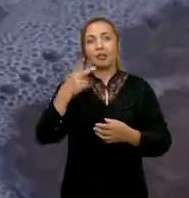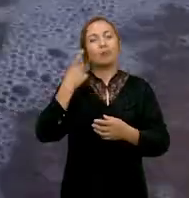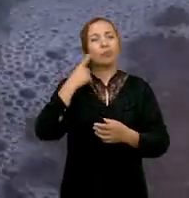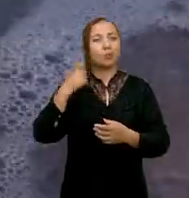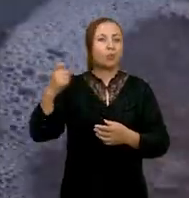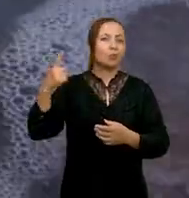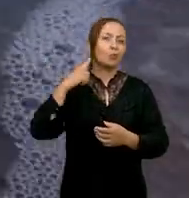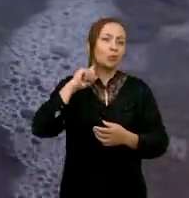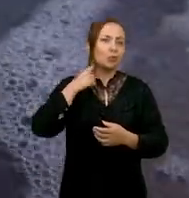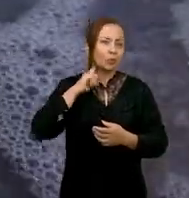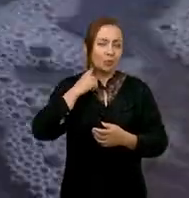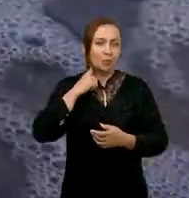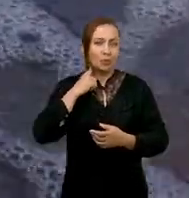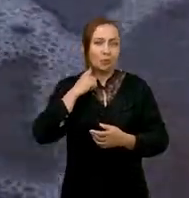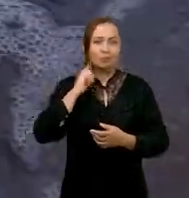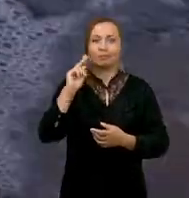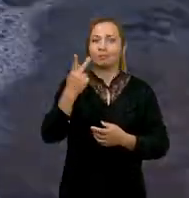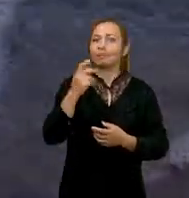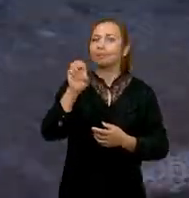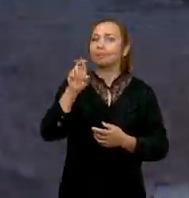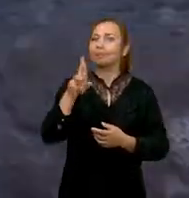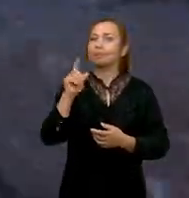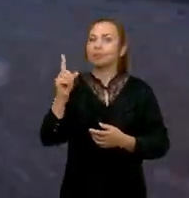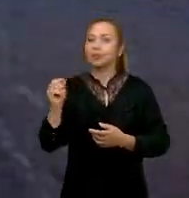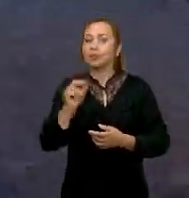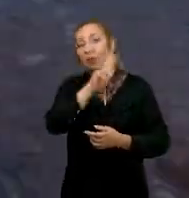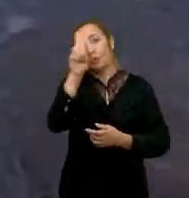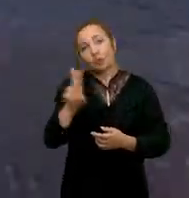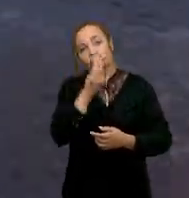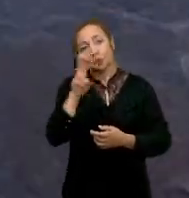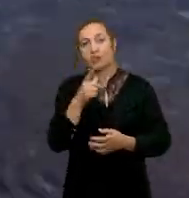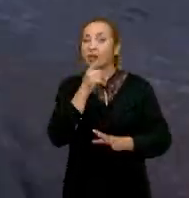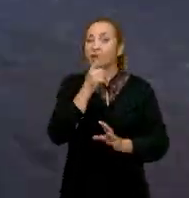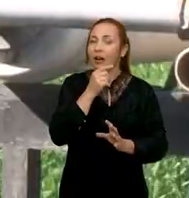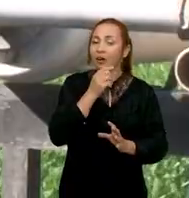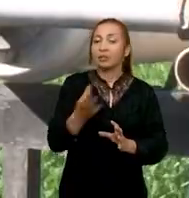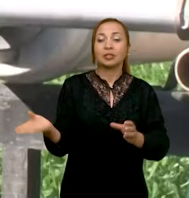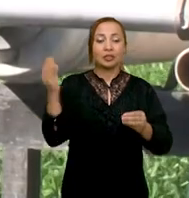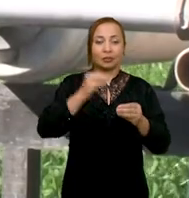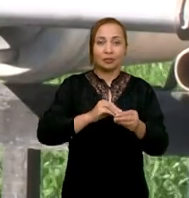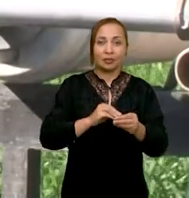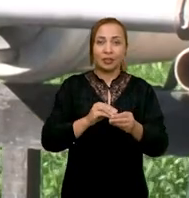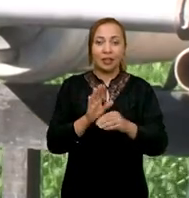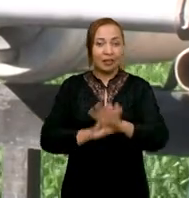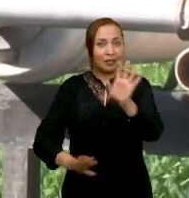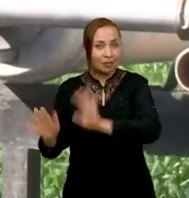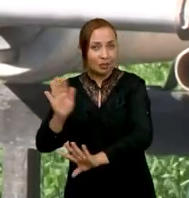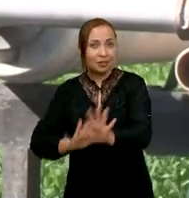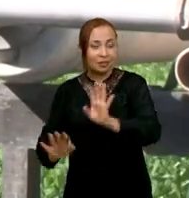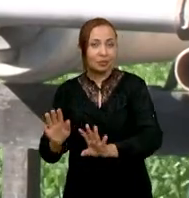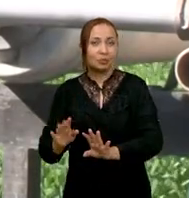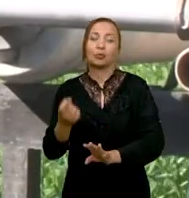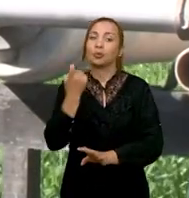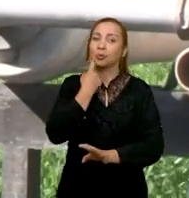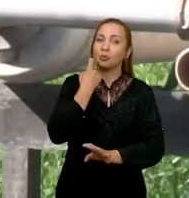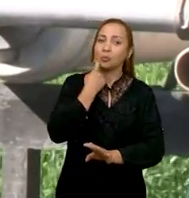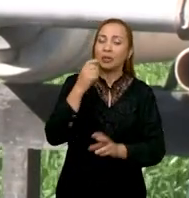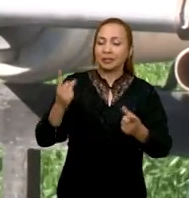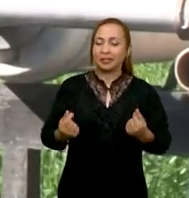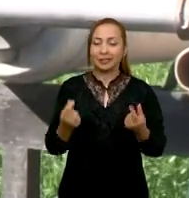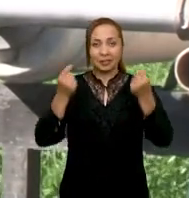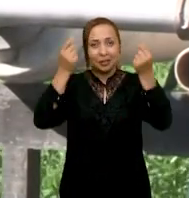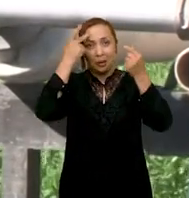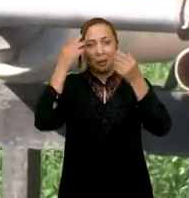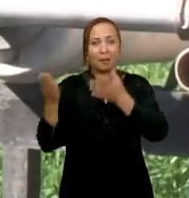chamada eutrofização. Então o que acontece aqui é que a gente utiliza a água proveniente da criação dos peixes rica em nutrientes